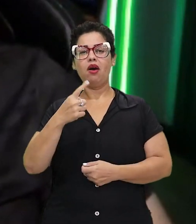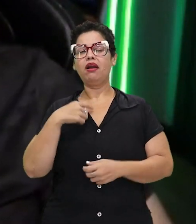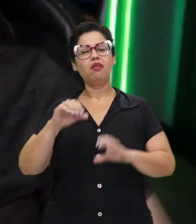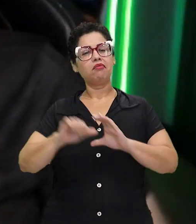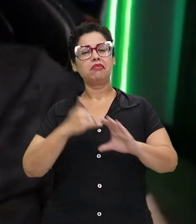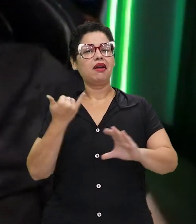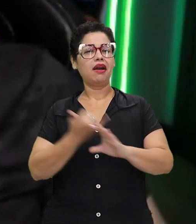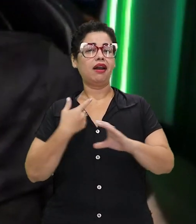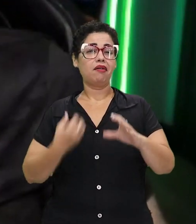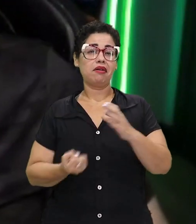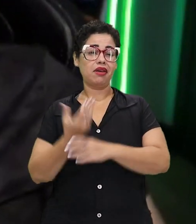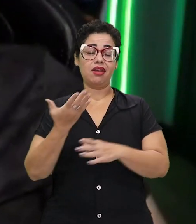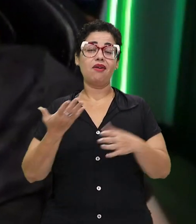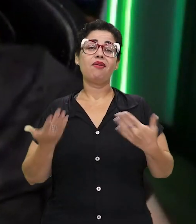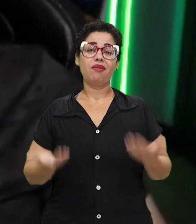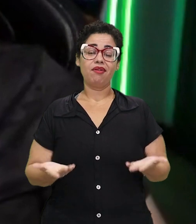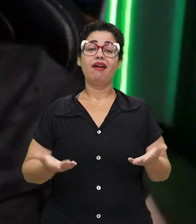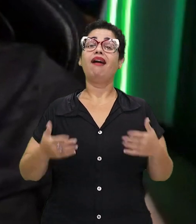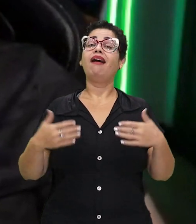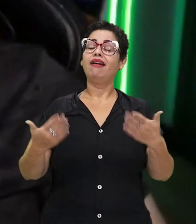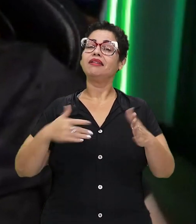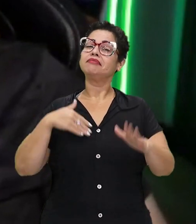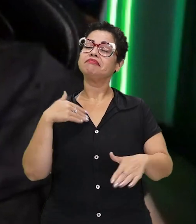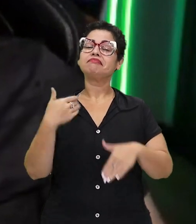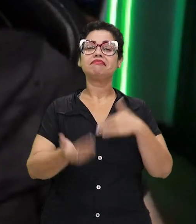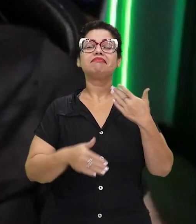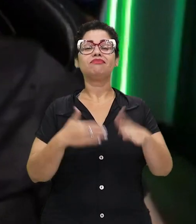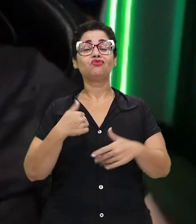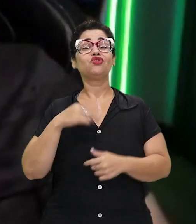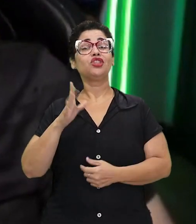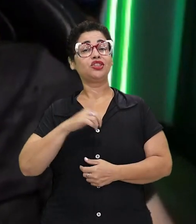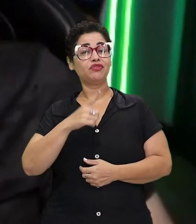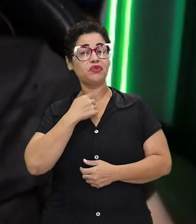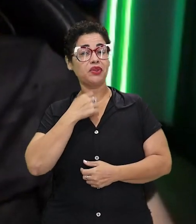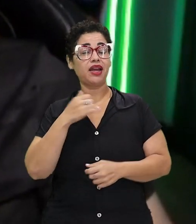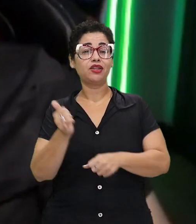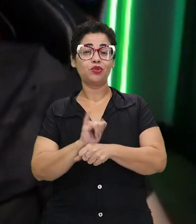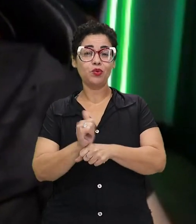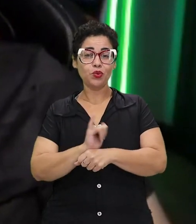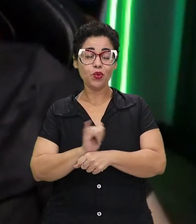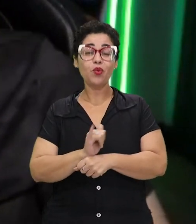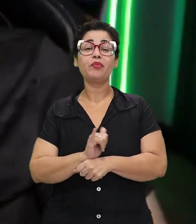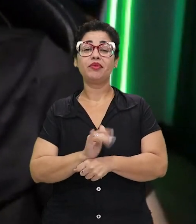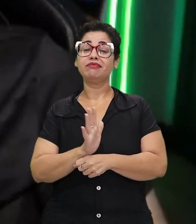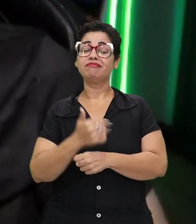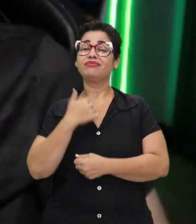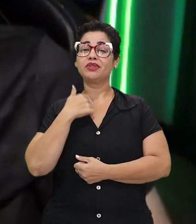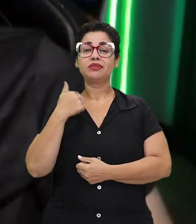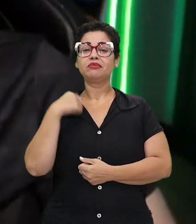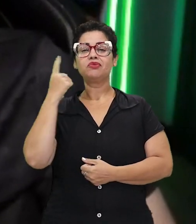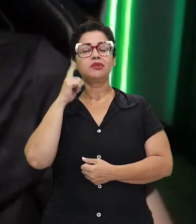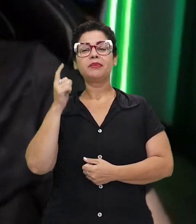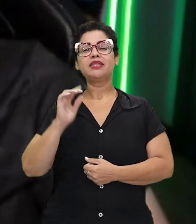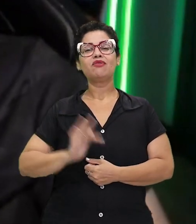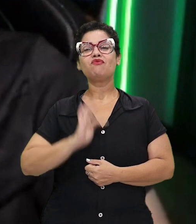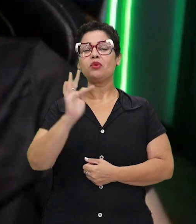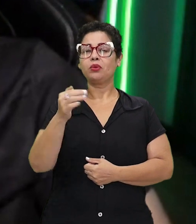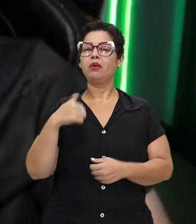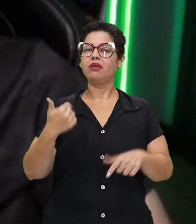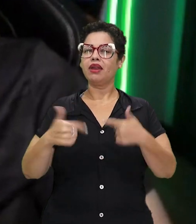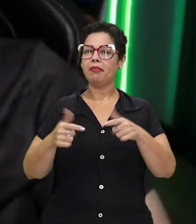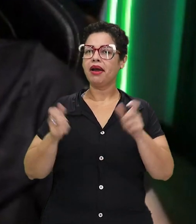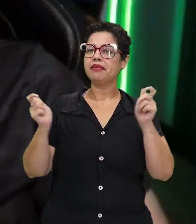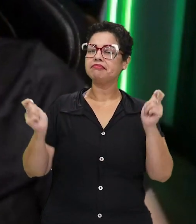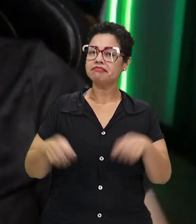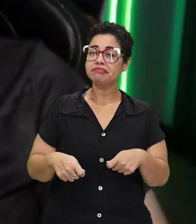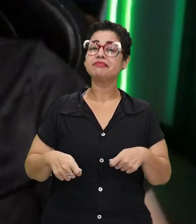canal. E aí, depois disso, eu já tinha vontade de ter um canal no YouTube, não sabia que poderia viver disso